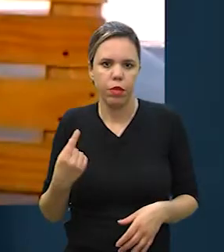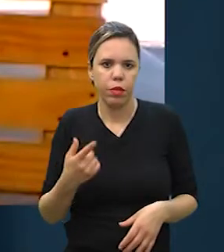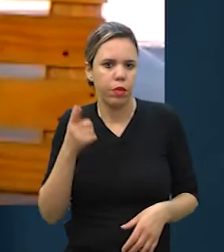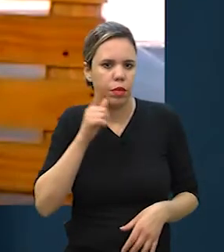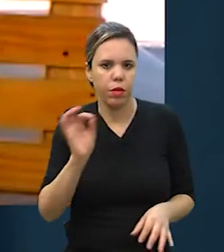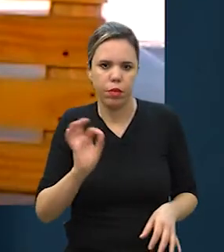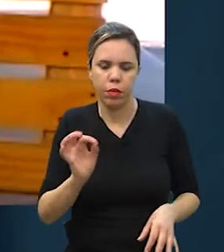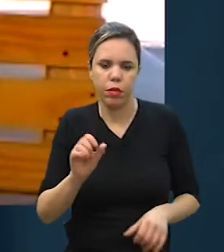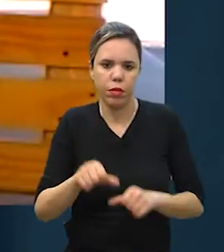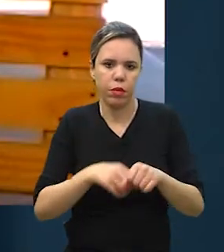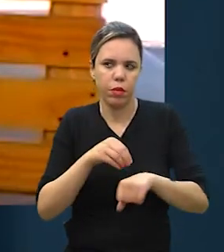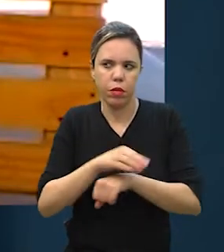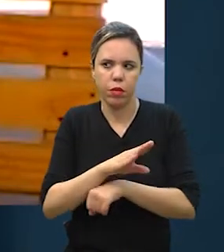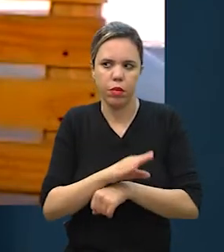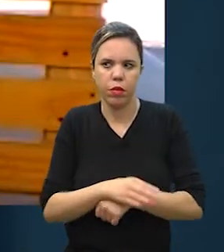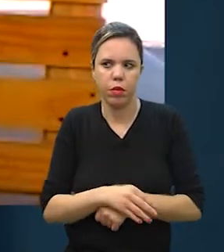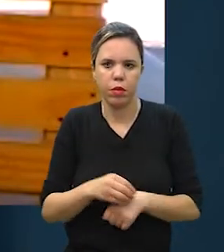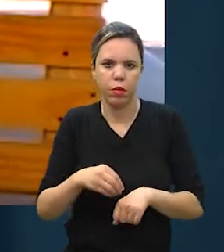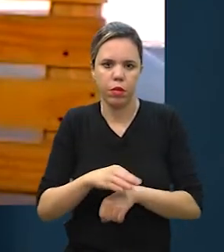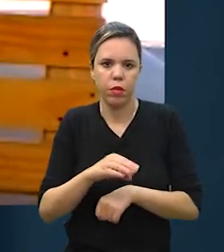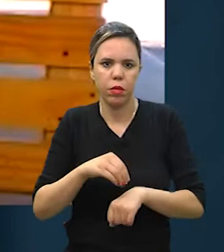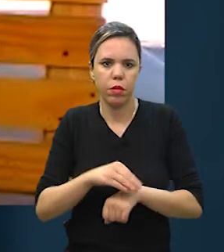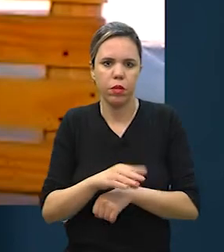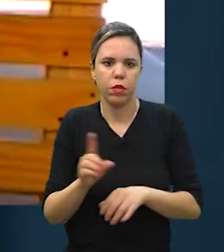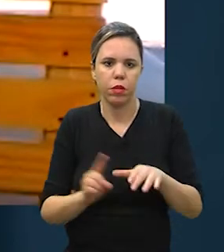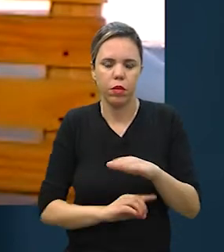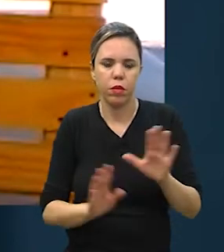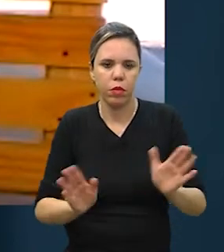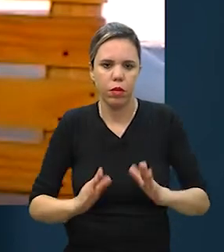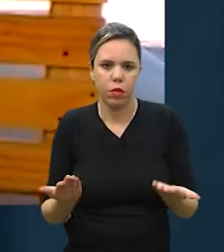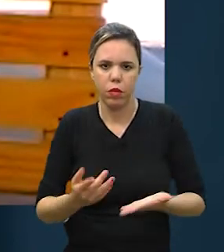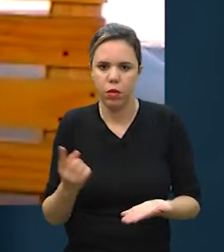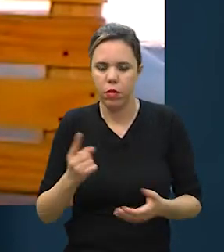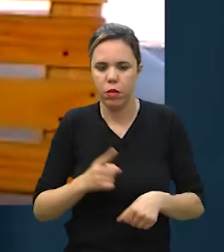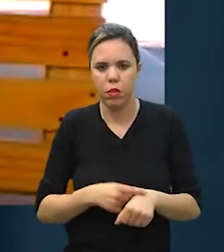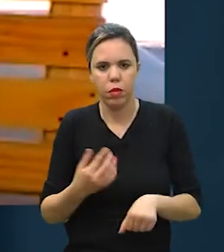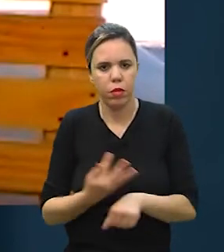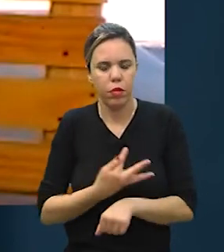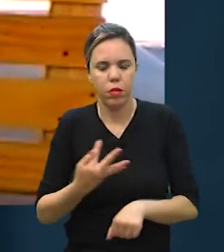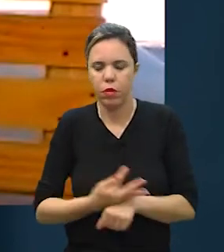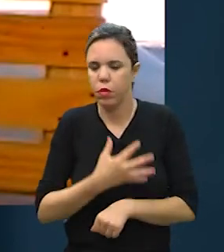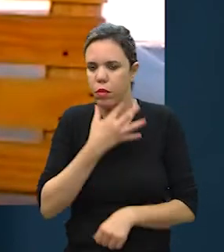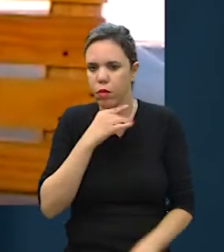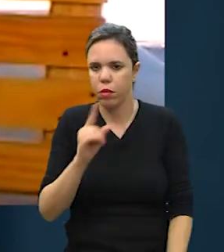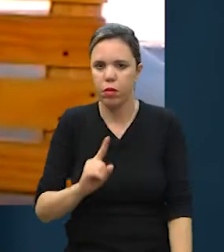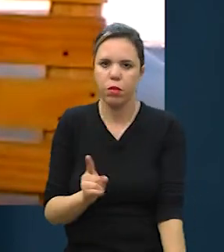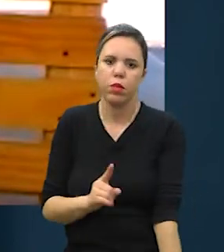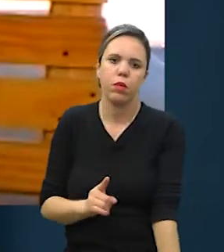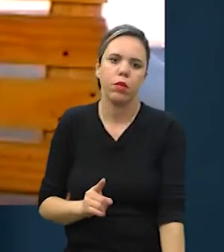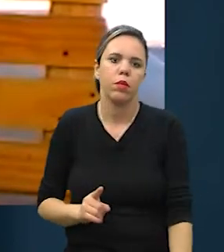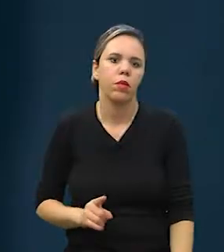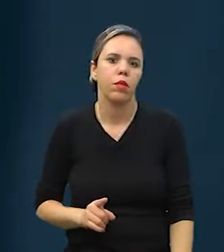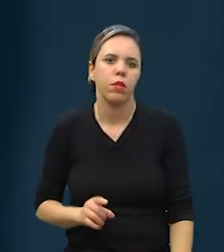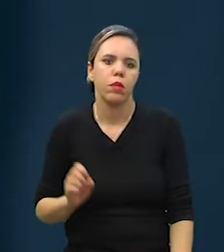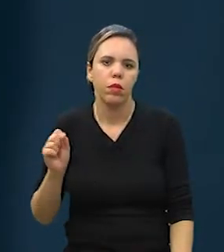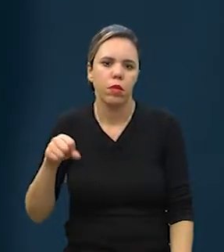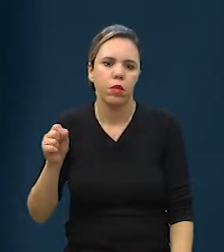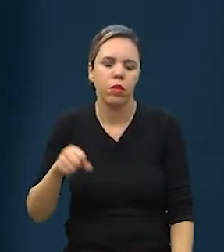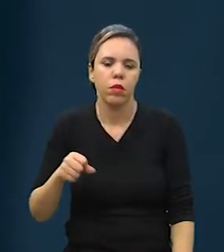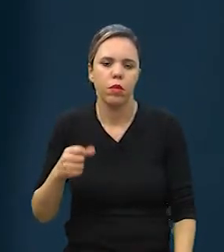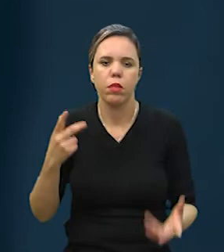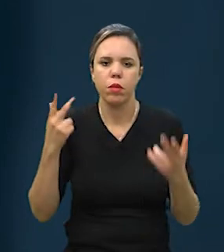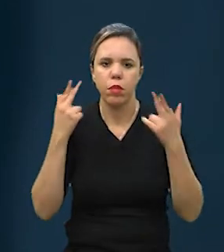e a gente não consegue transmitir isso, né? Repassar isso para o nosso cliente agora, no momento que nós estamos vivendo. Mas